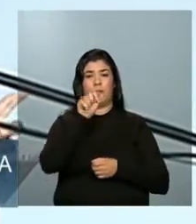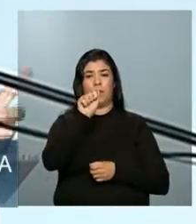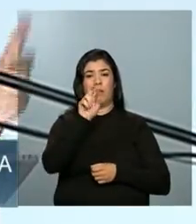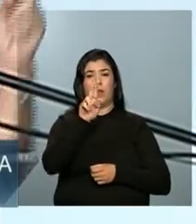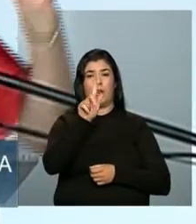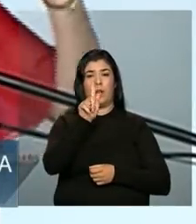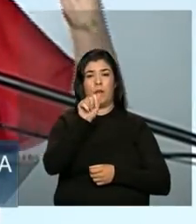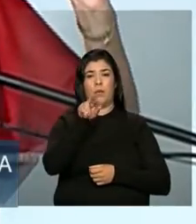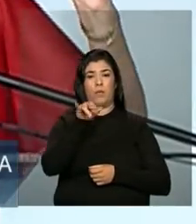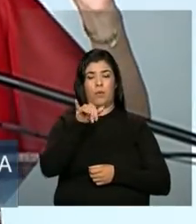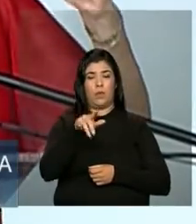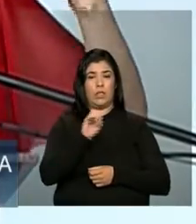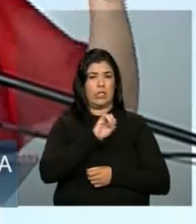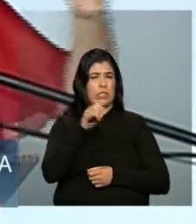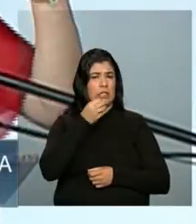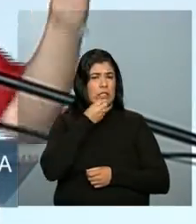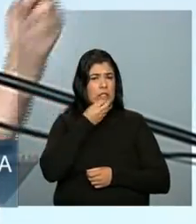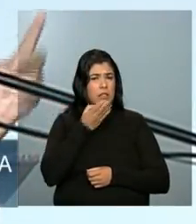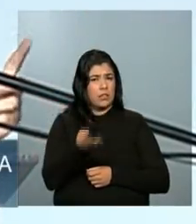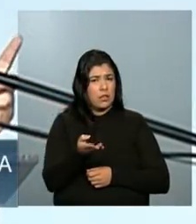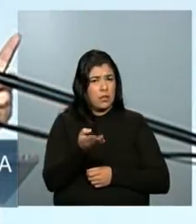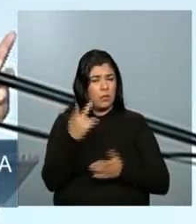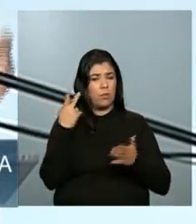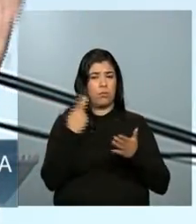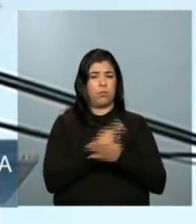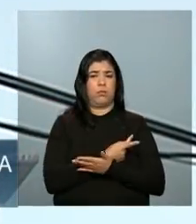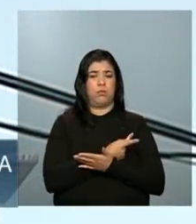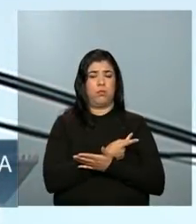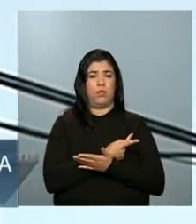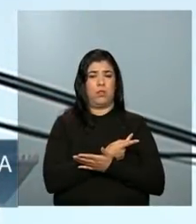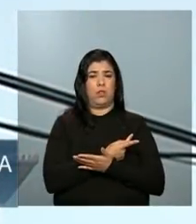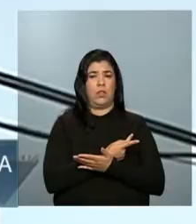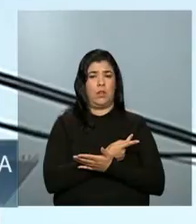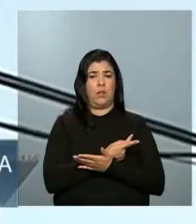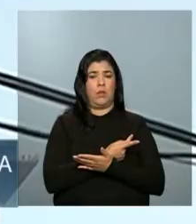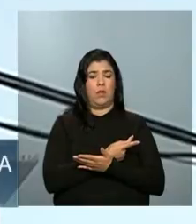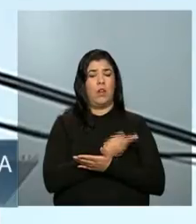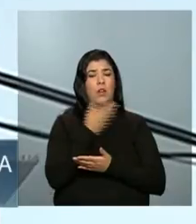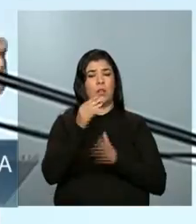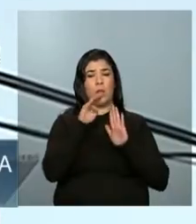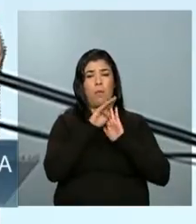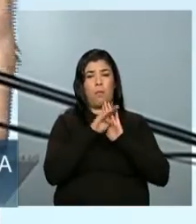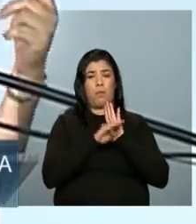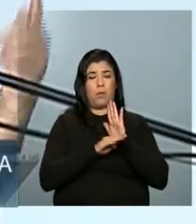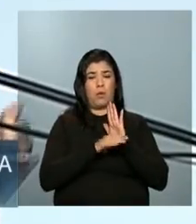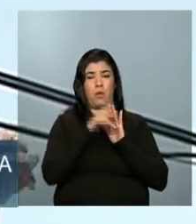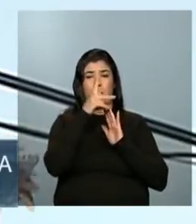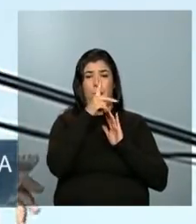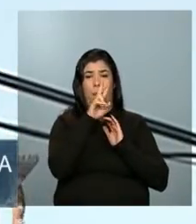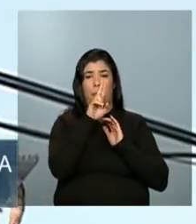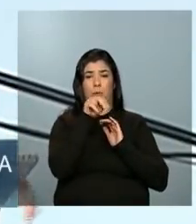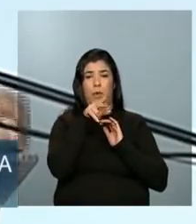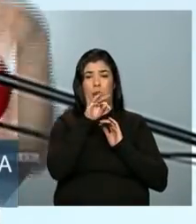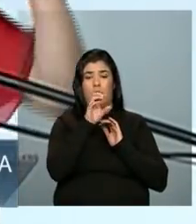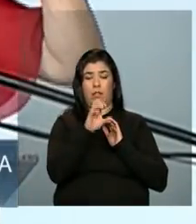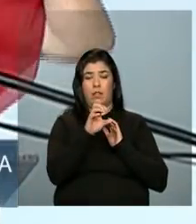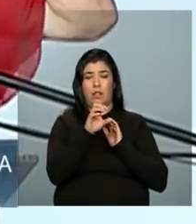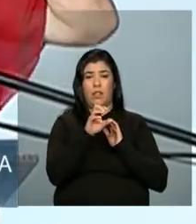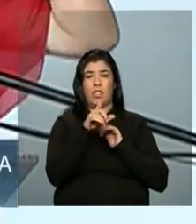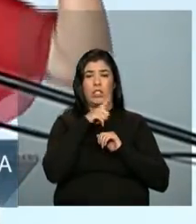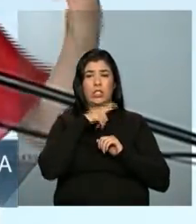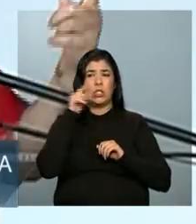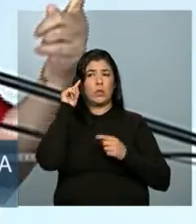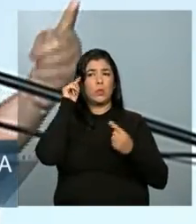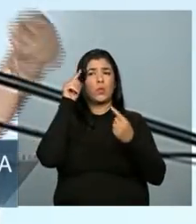bem gente, se isso aconteceu quando o Pronatec era para 8 milhões, vocês